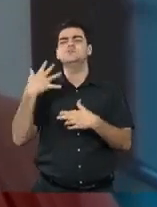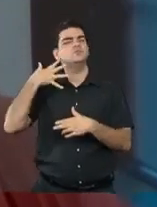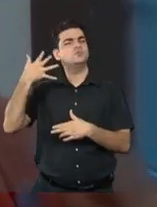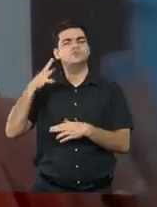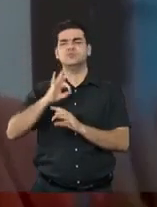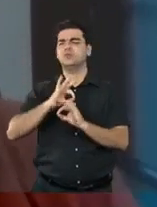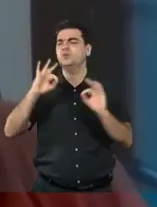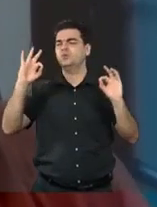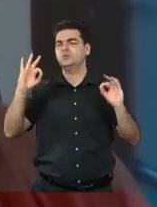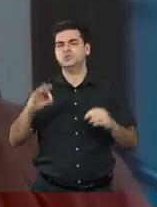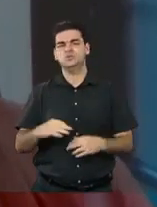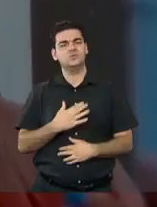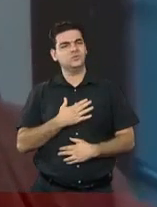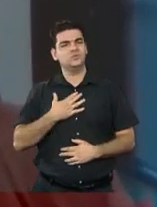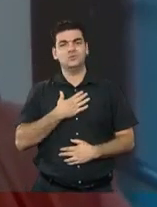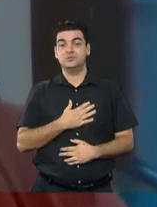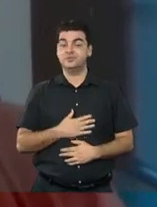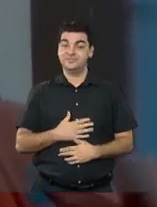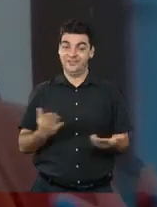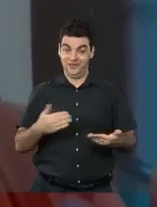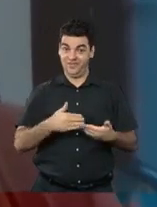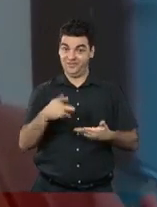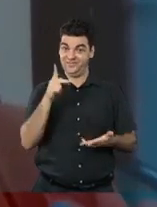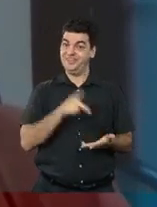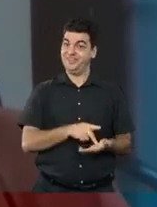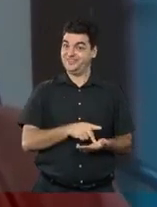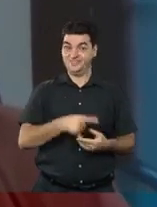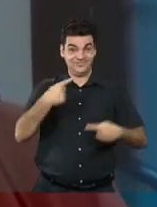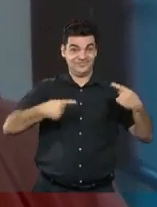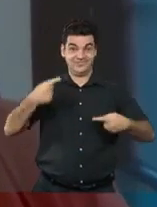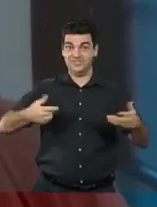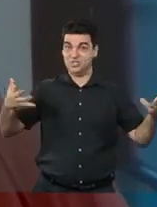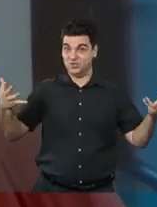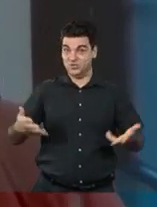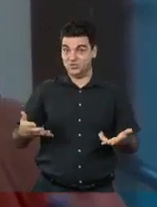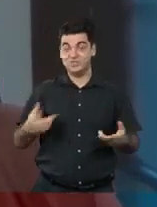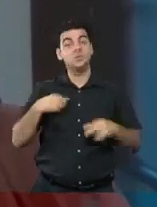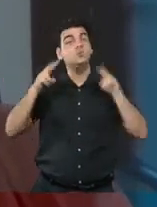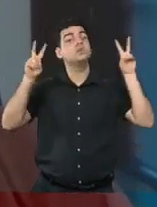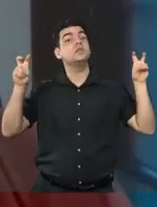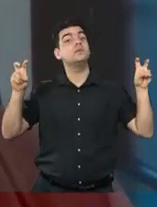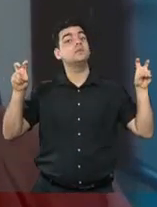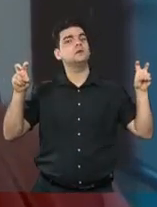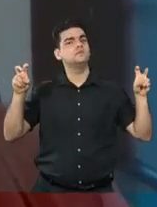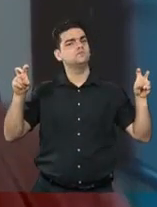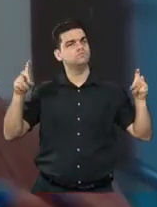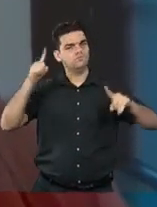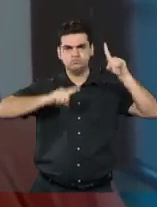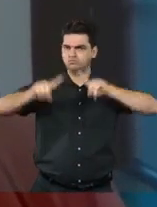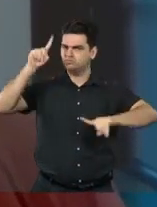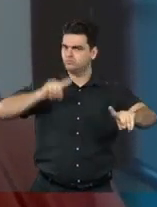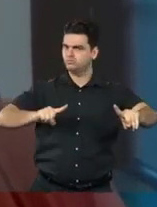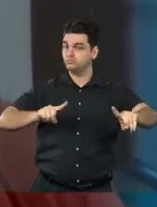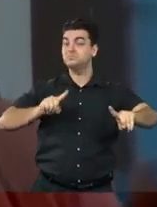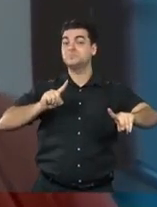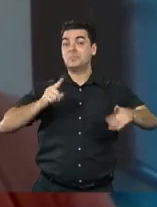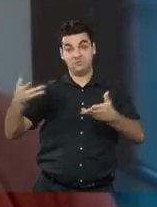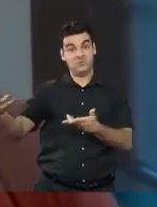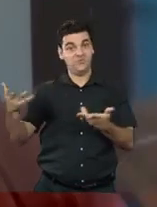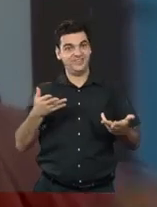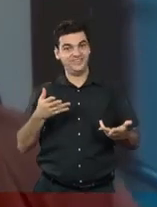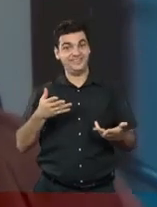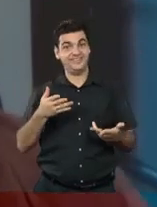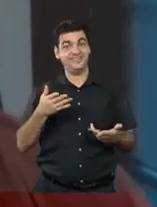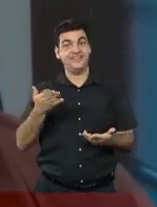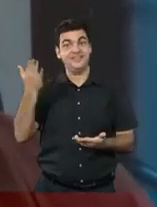Excelência. A seguir, dando início às discussões de hoje com o tema Liderança, tenho a honra de passar a